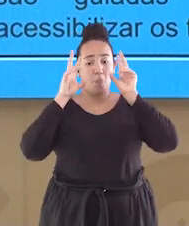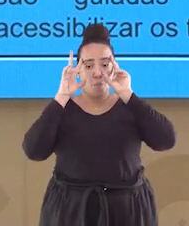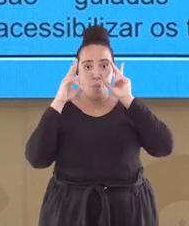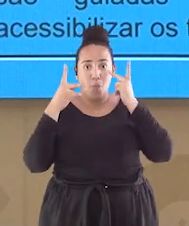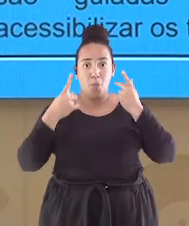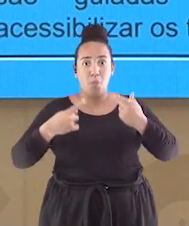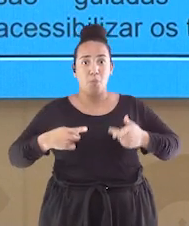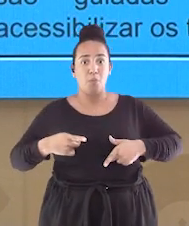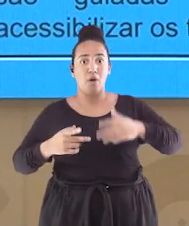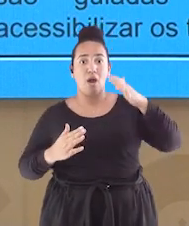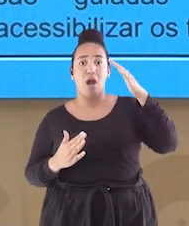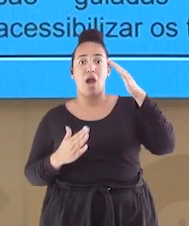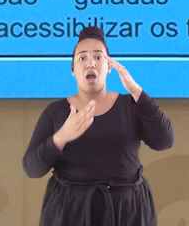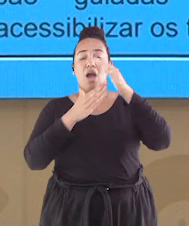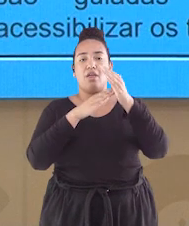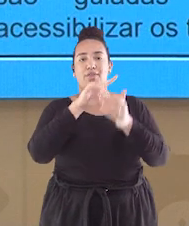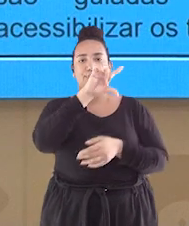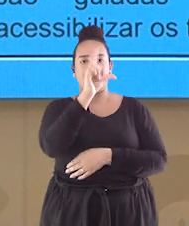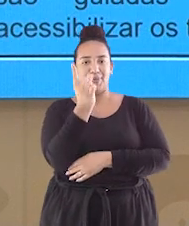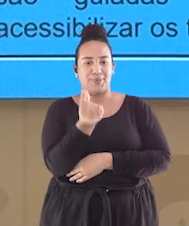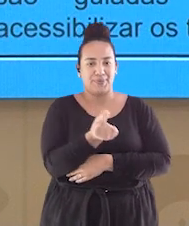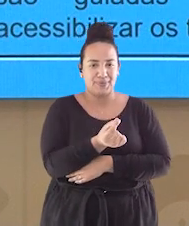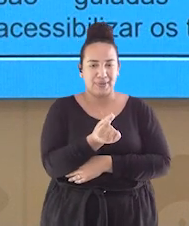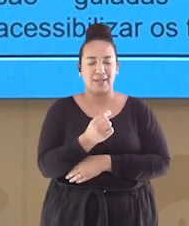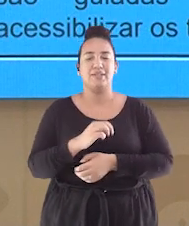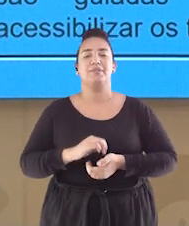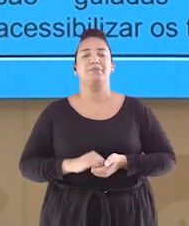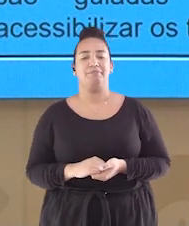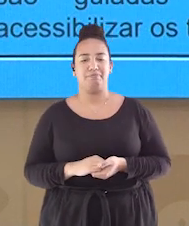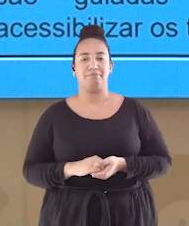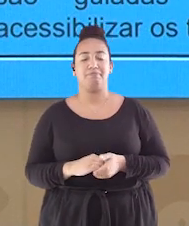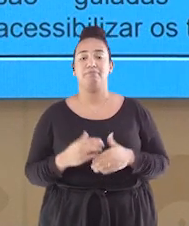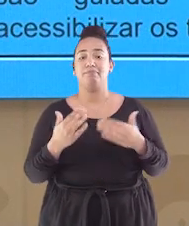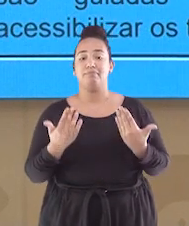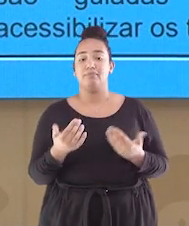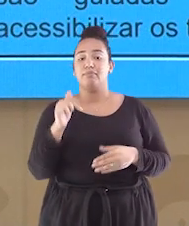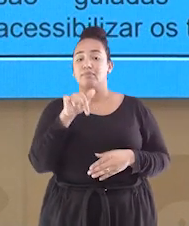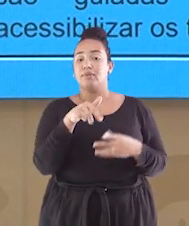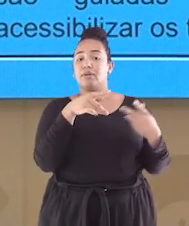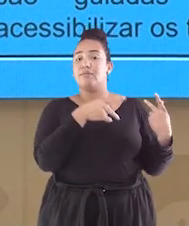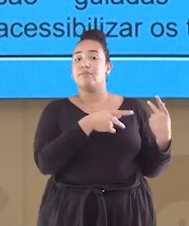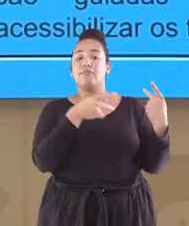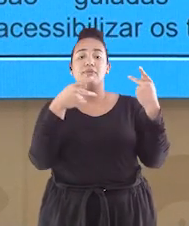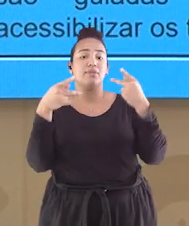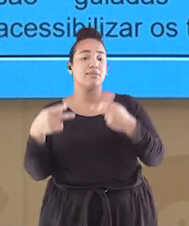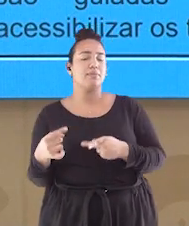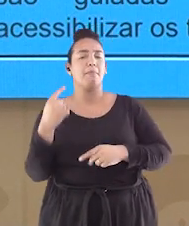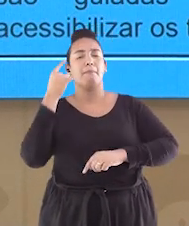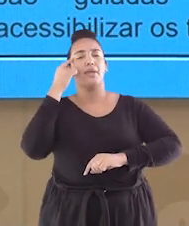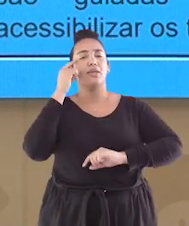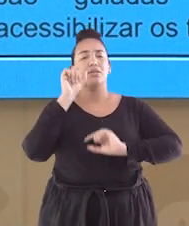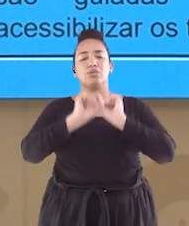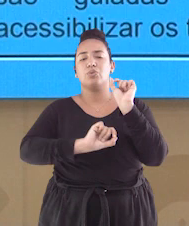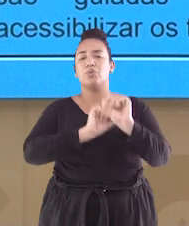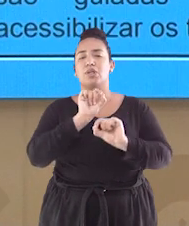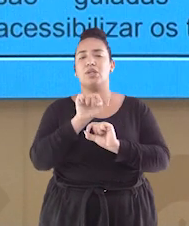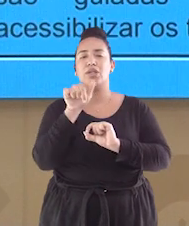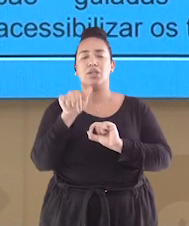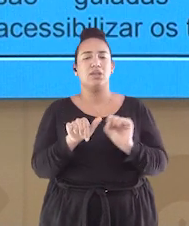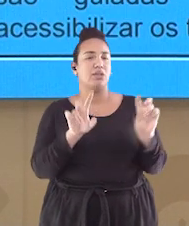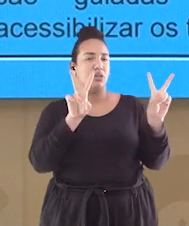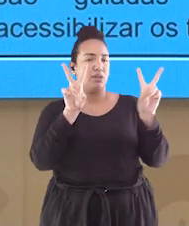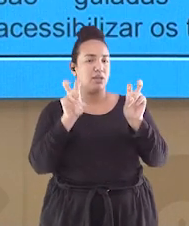quanto assunto interessante. As visitas são guiadas e pensadas para acessibilizar os temas